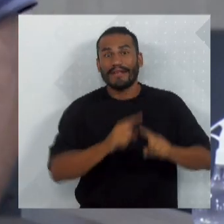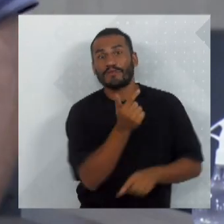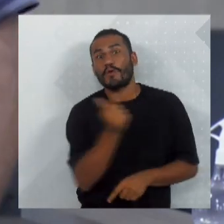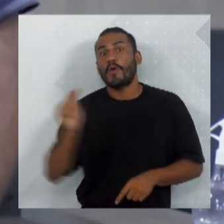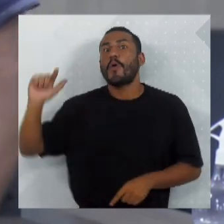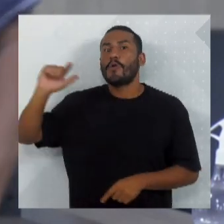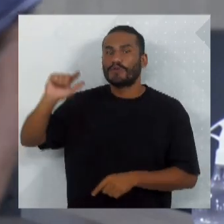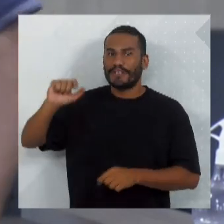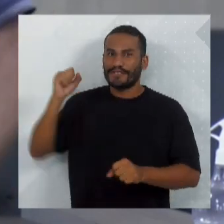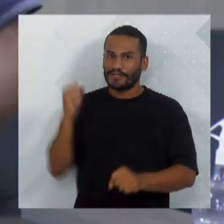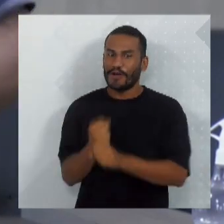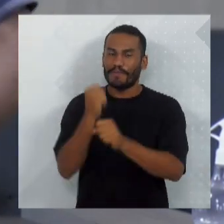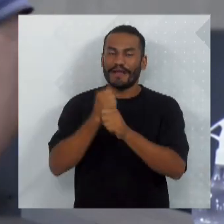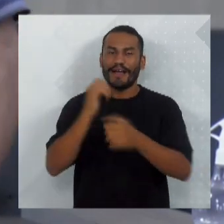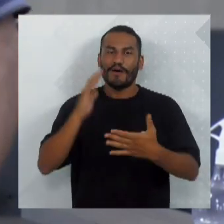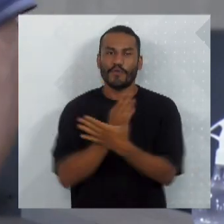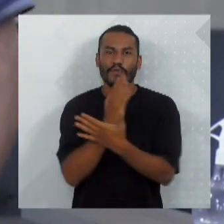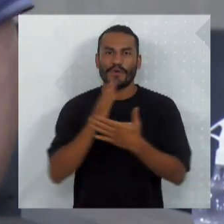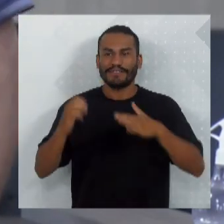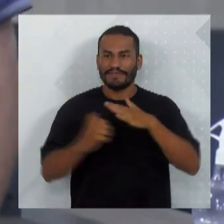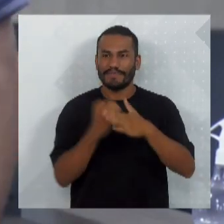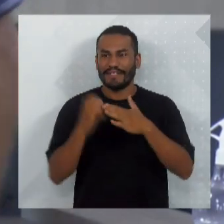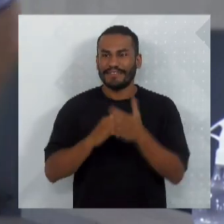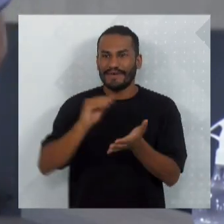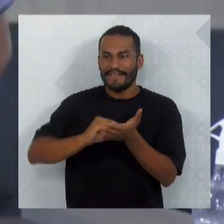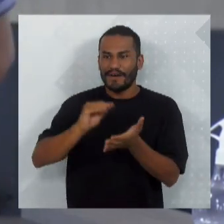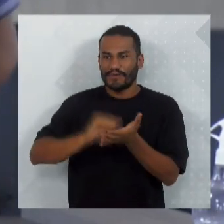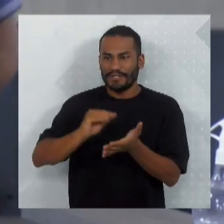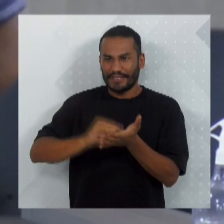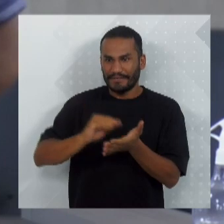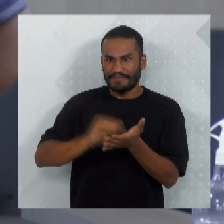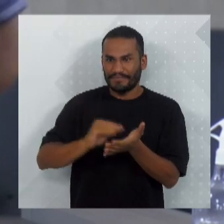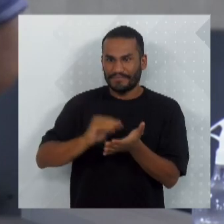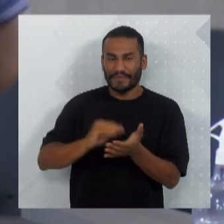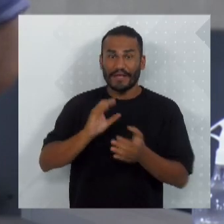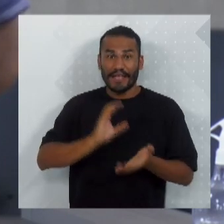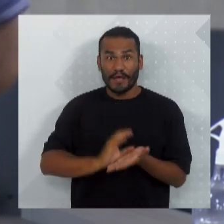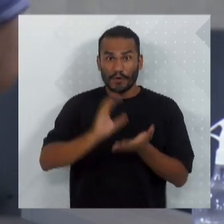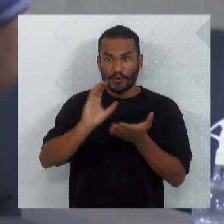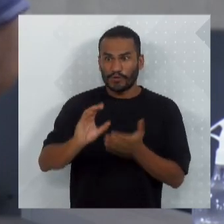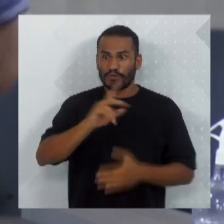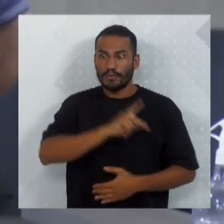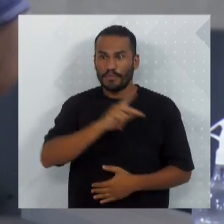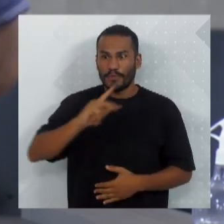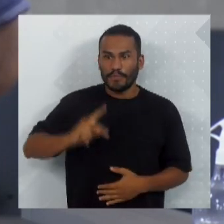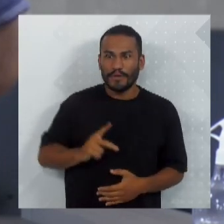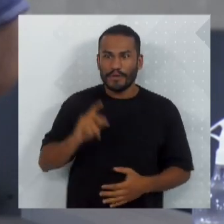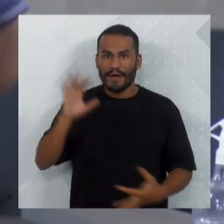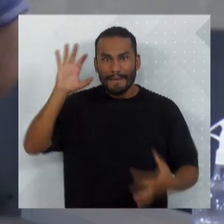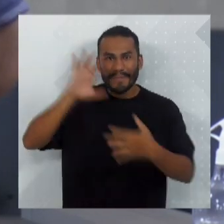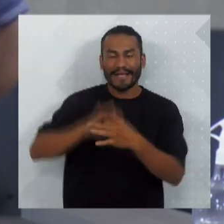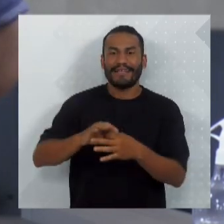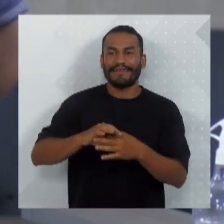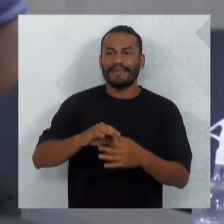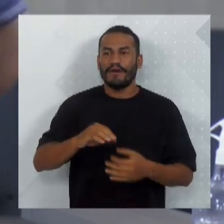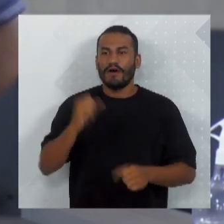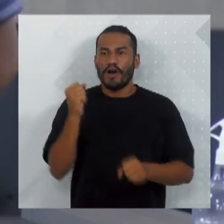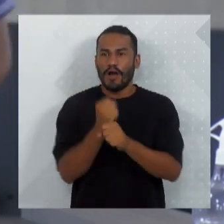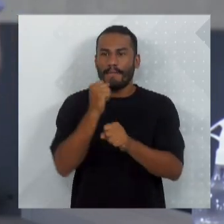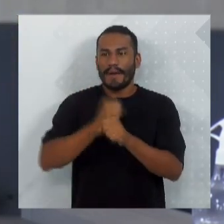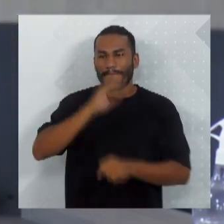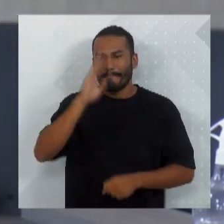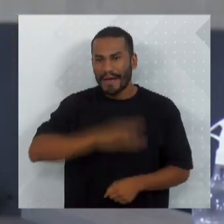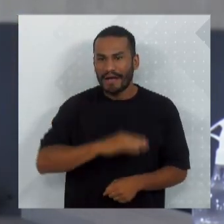também, que algumas empresas faltam com respeito com a nossa população. Recurso público sendo aplicado, obras de má qualidade nós não podemos aceitar.